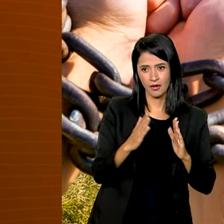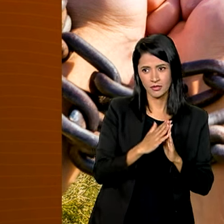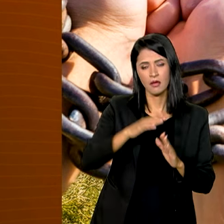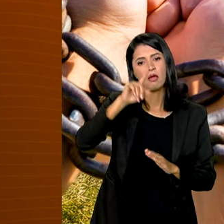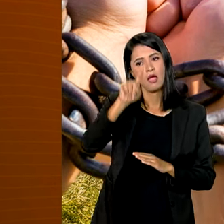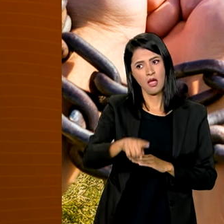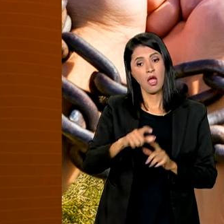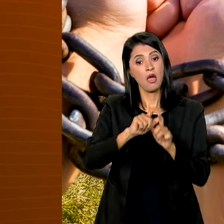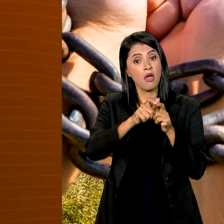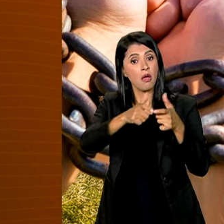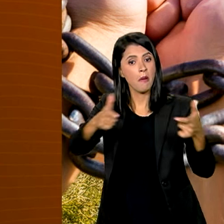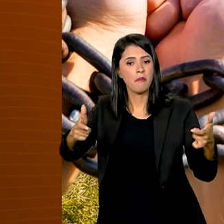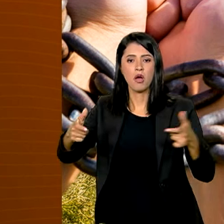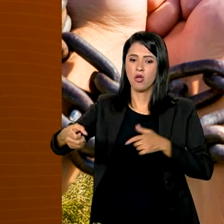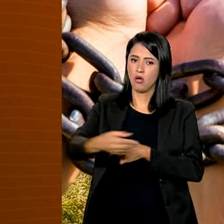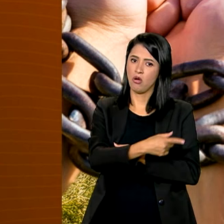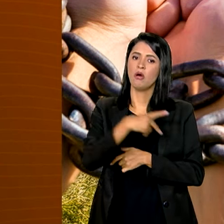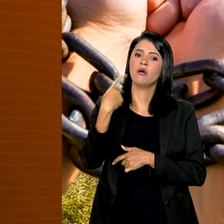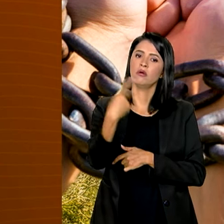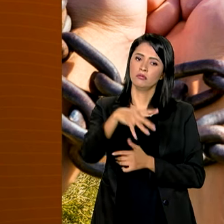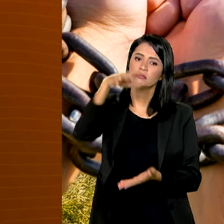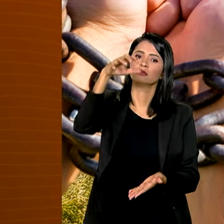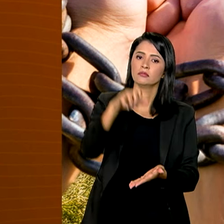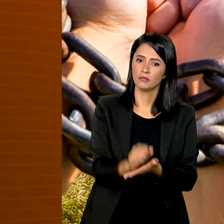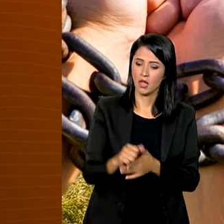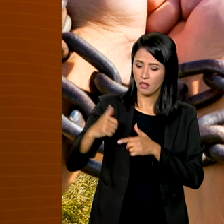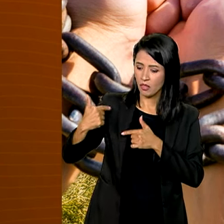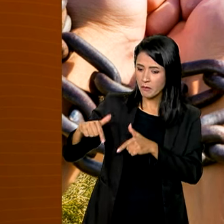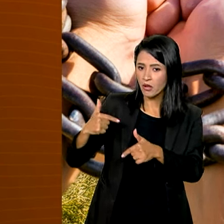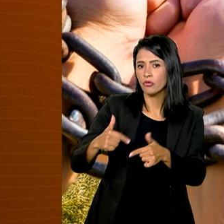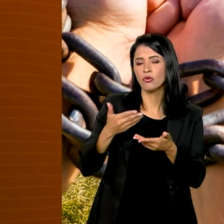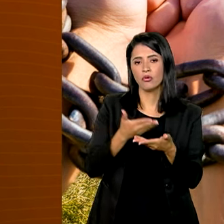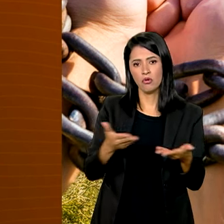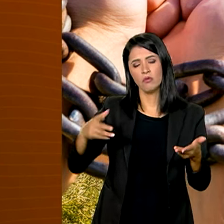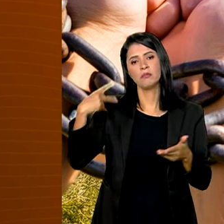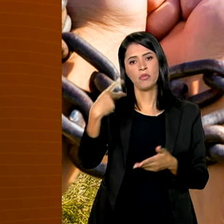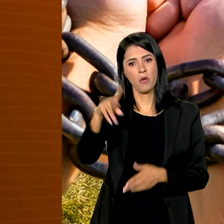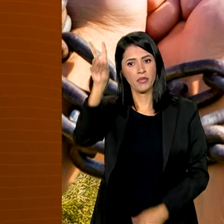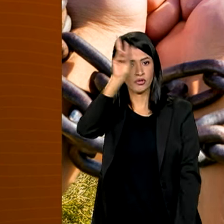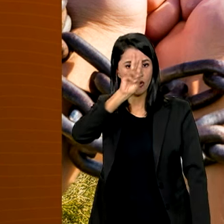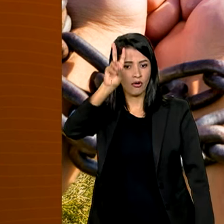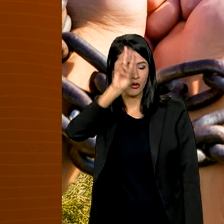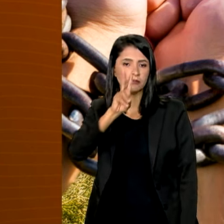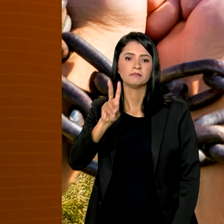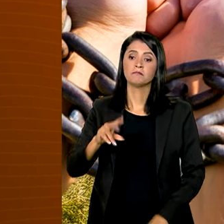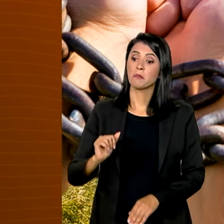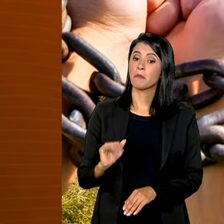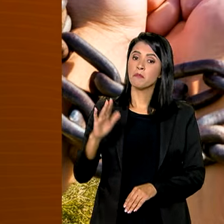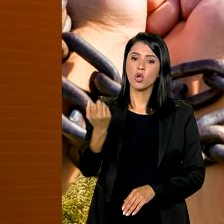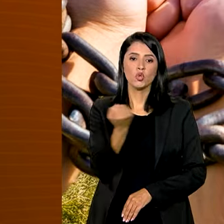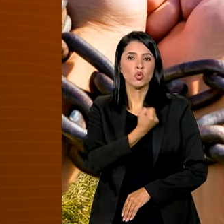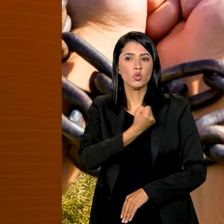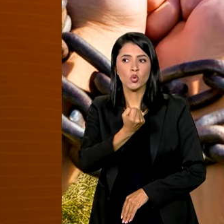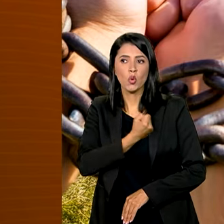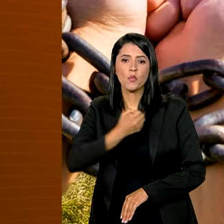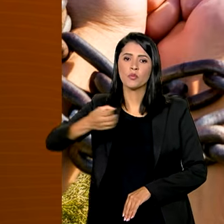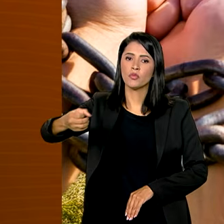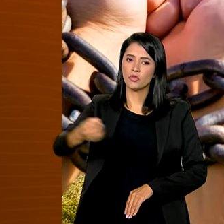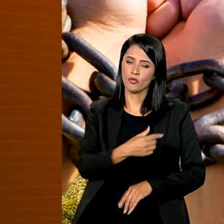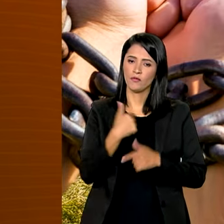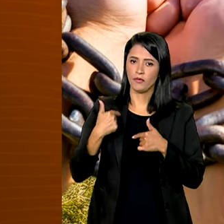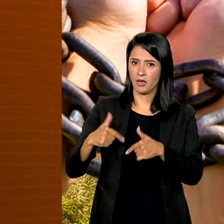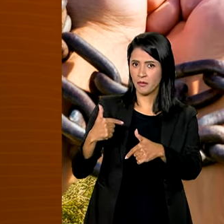Esta é a maior atualização do cadastro de empregadores da história, com o maior número de novas